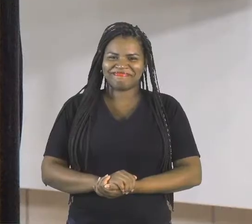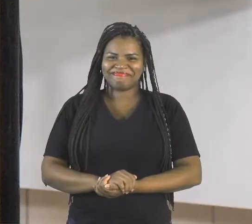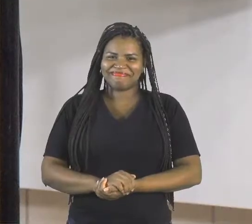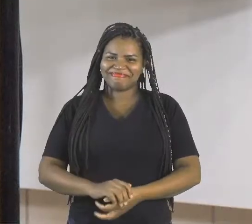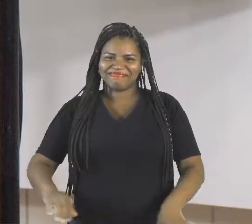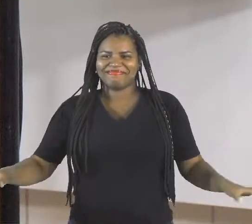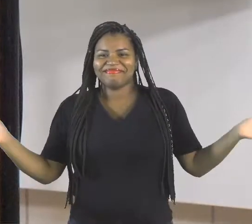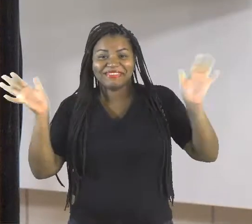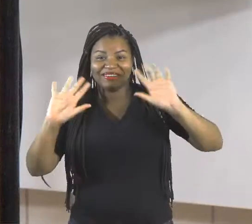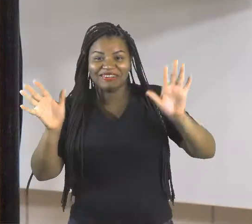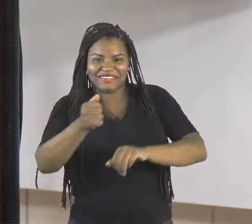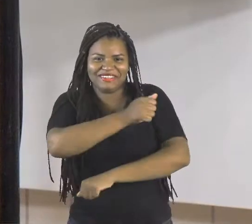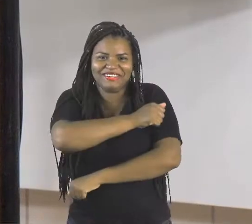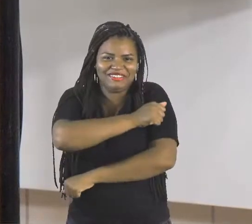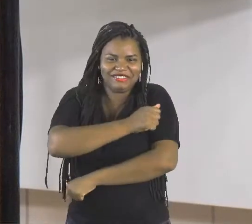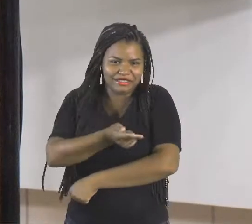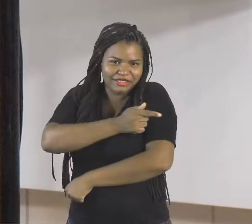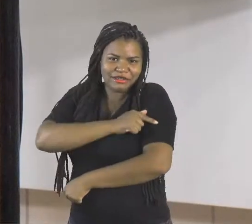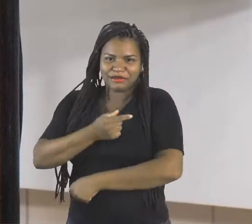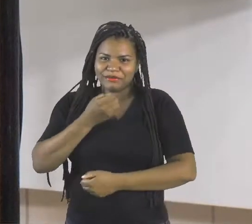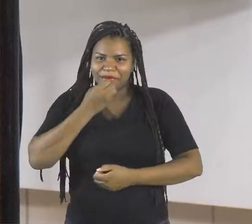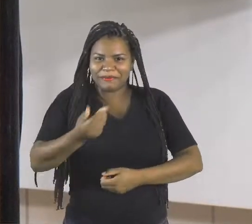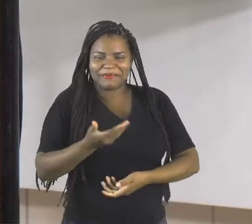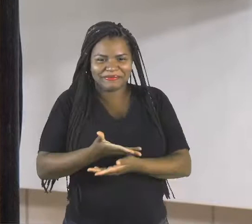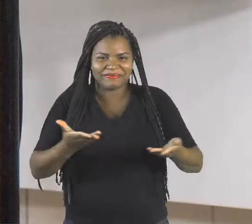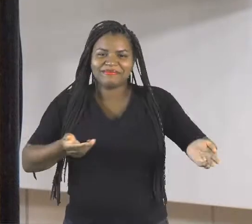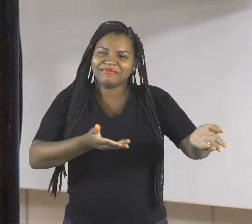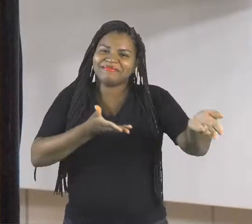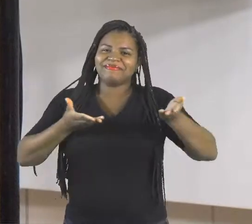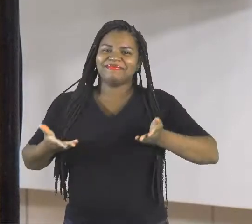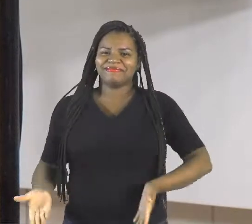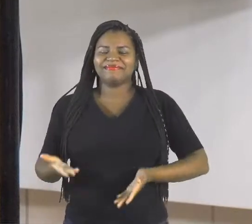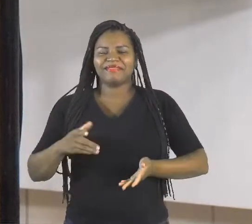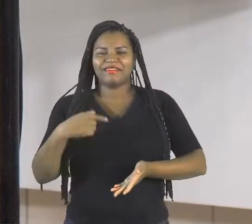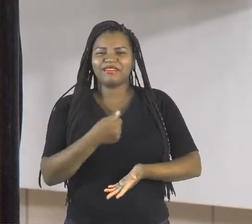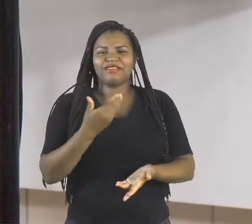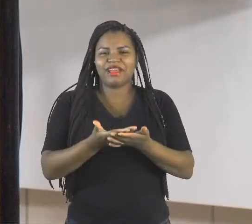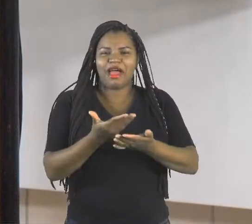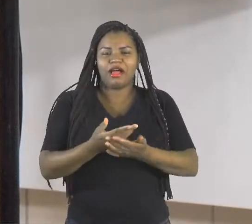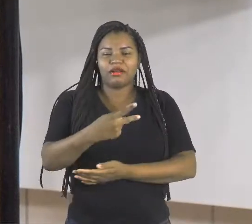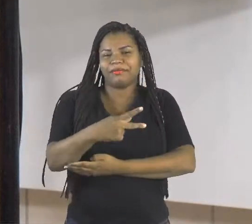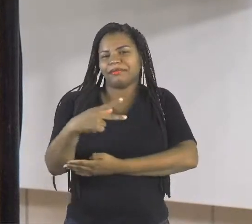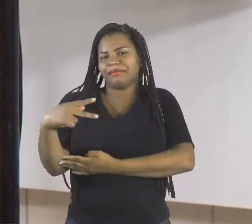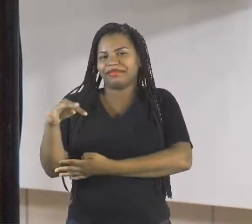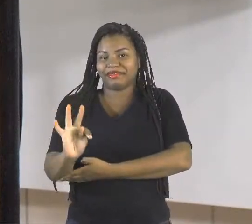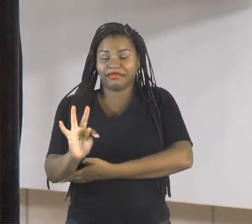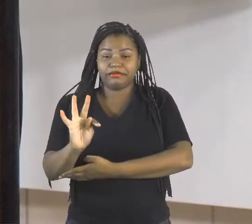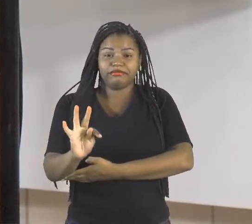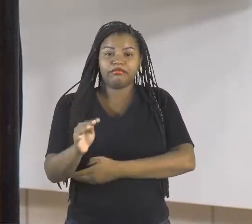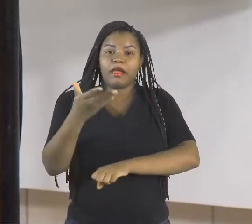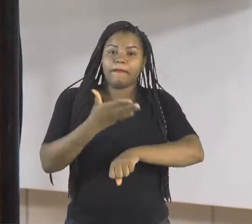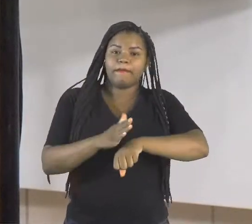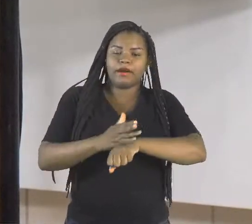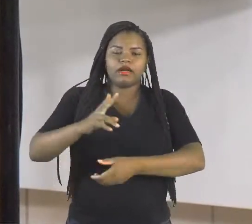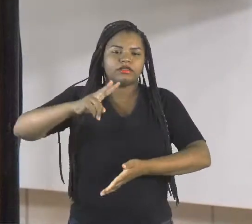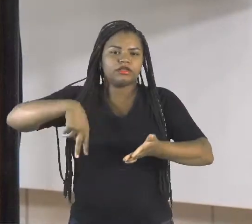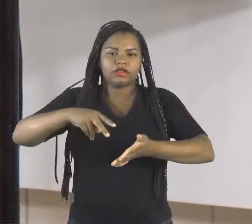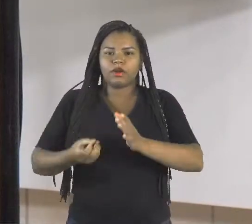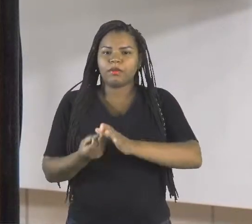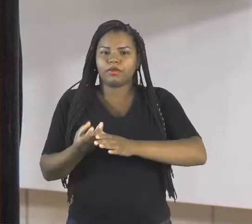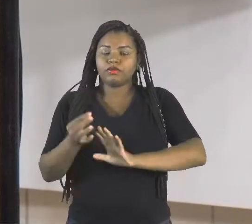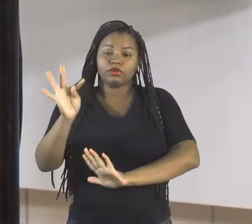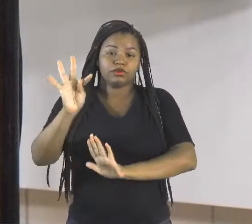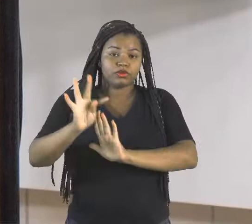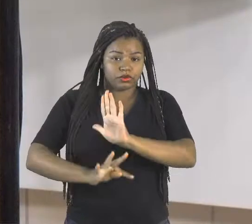Olá estudantes do sétimo ano, tudo bem? Sejam bem-vindos a nossa aula de PPT, Práticas de Leitura e Produção de